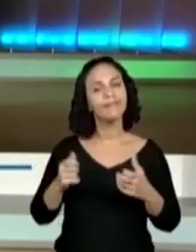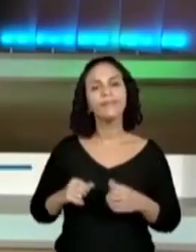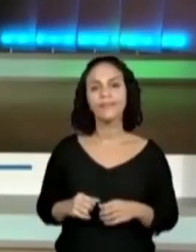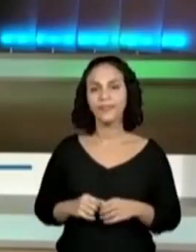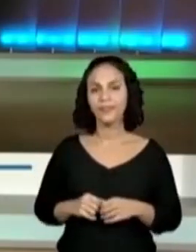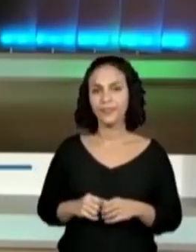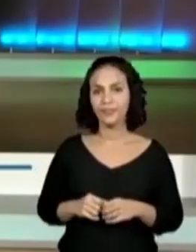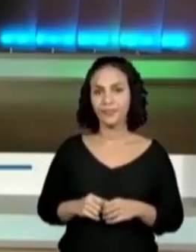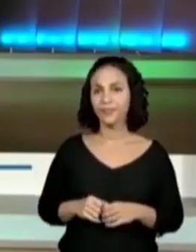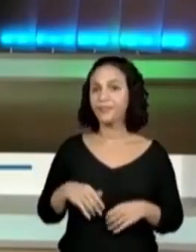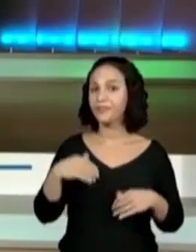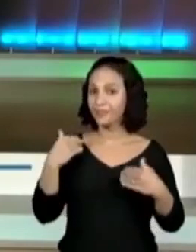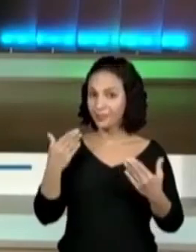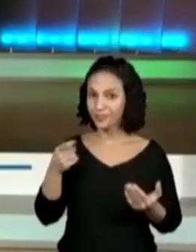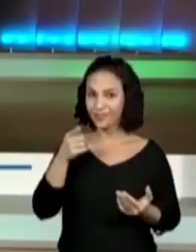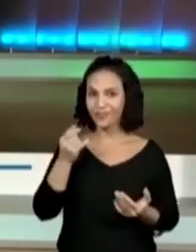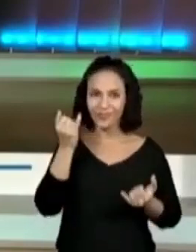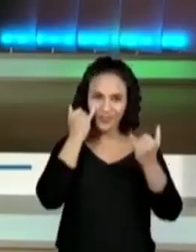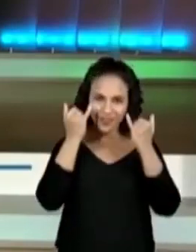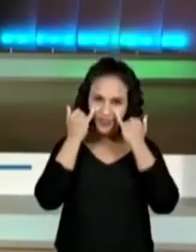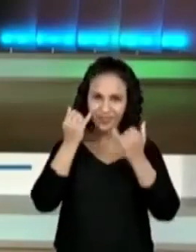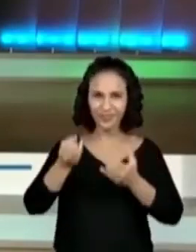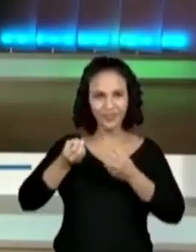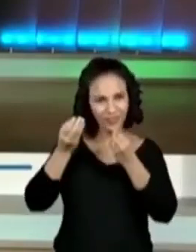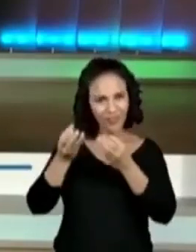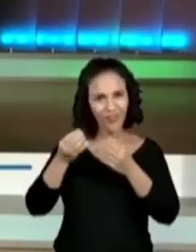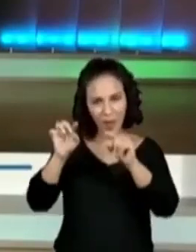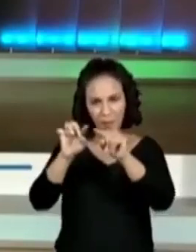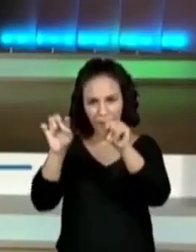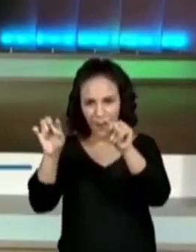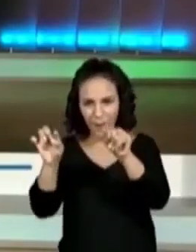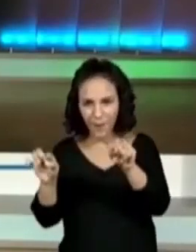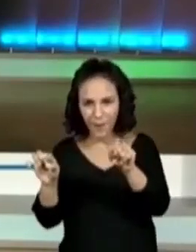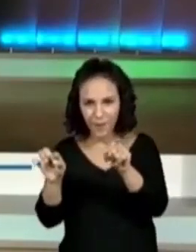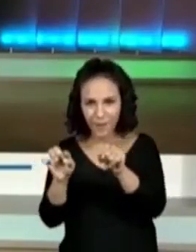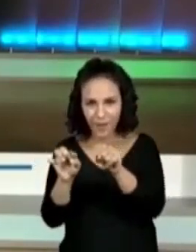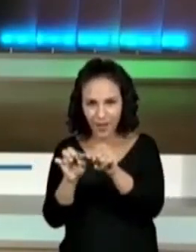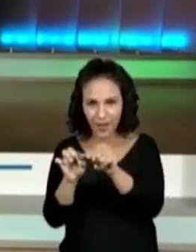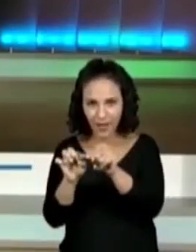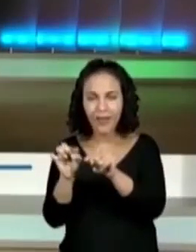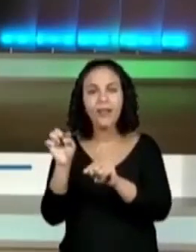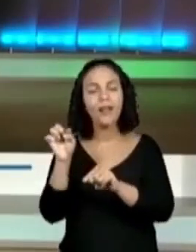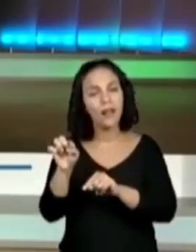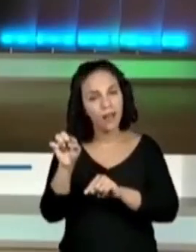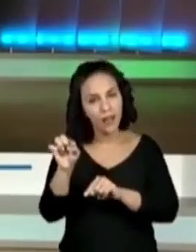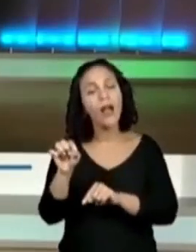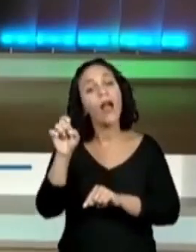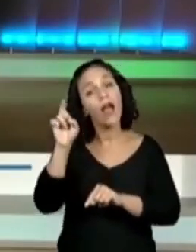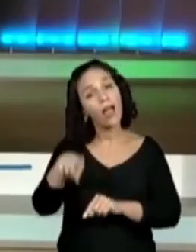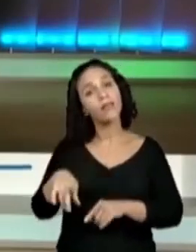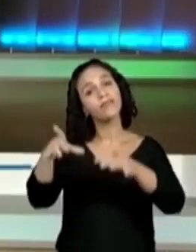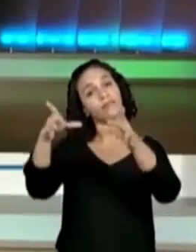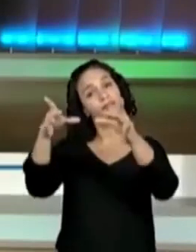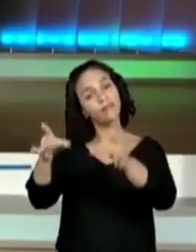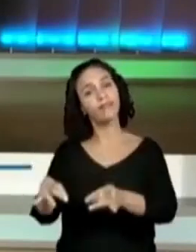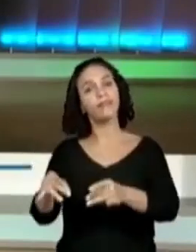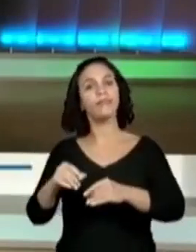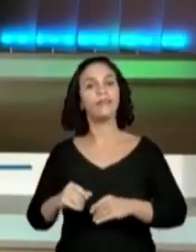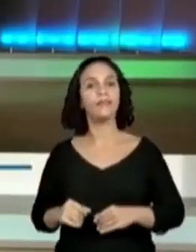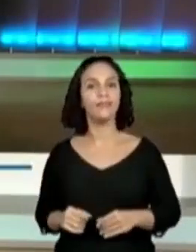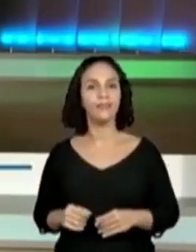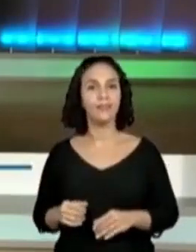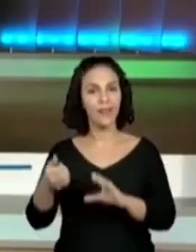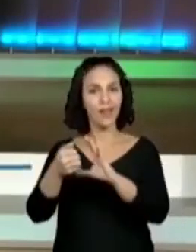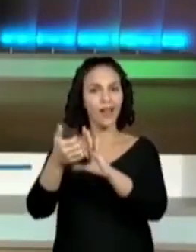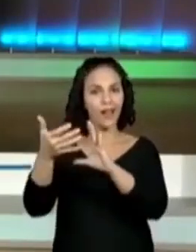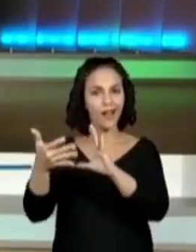aquelas informações que tem, aquelas plaquinhas, elas são exatamente fichas técnicas sobre o